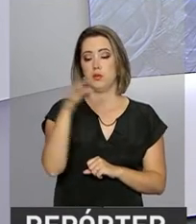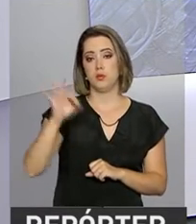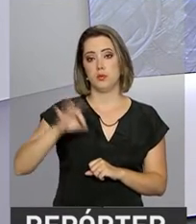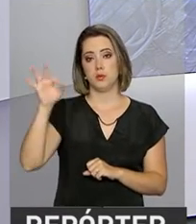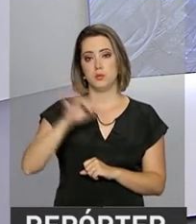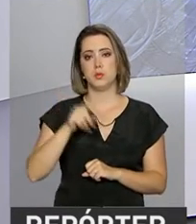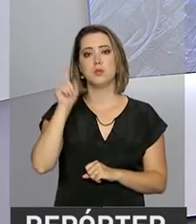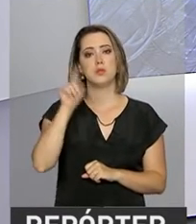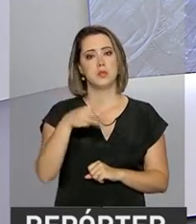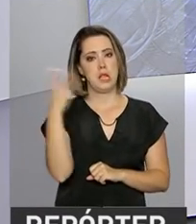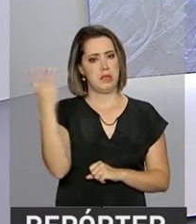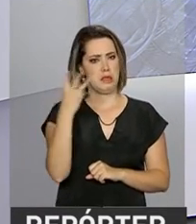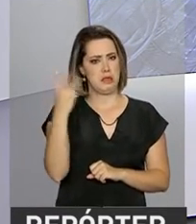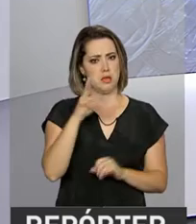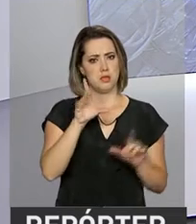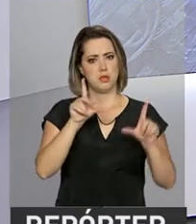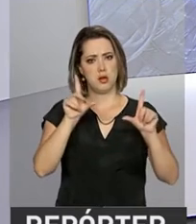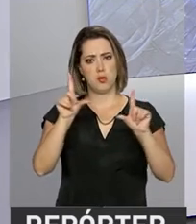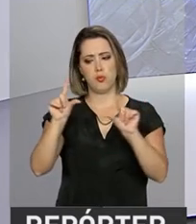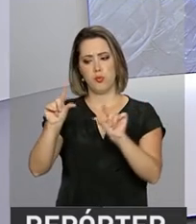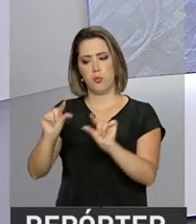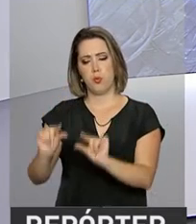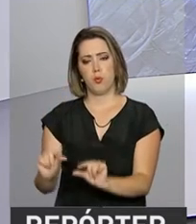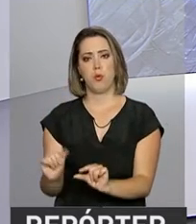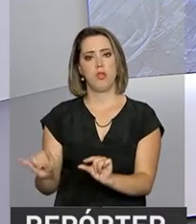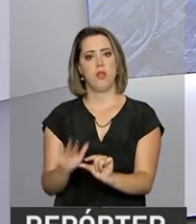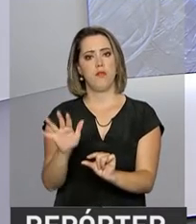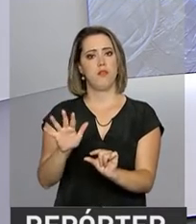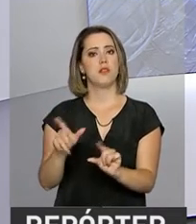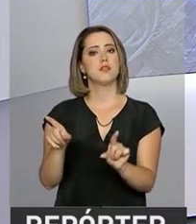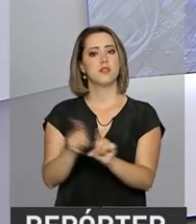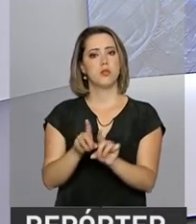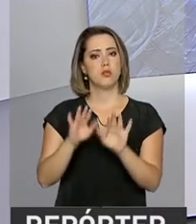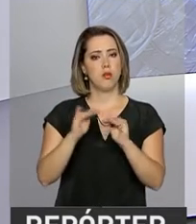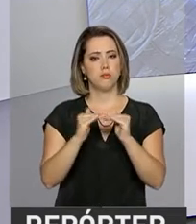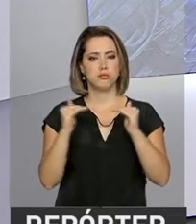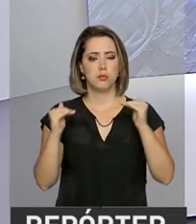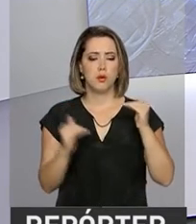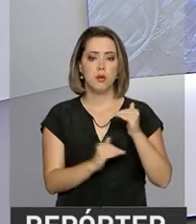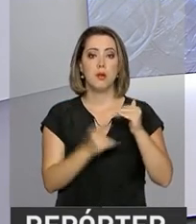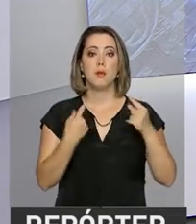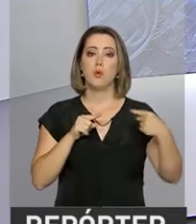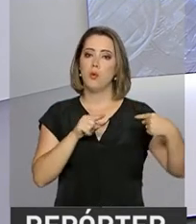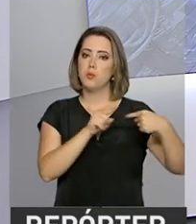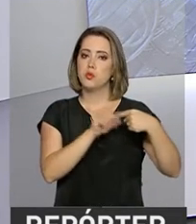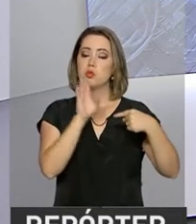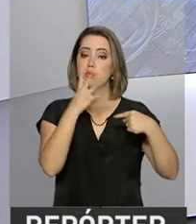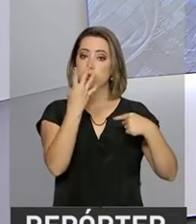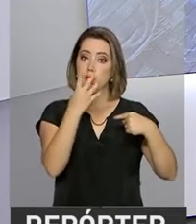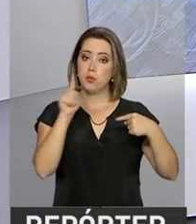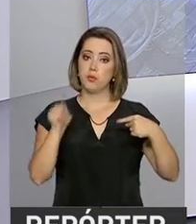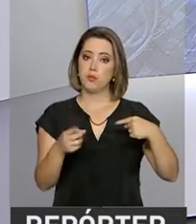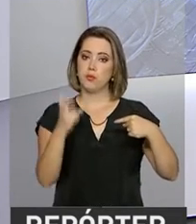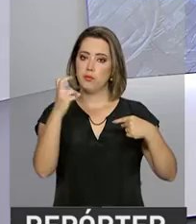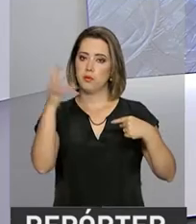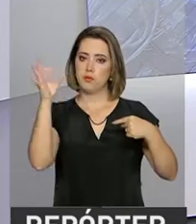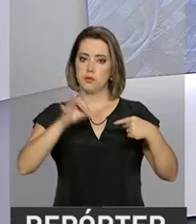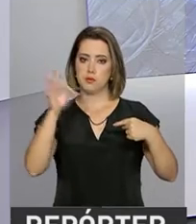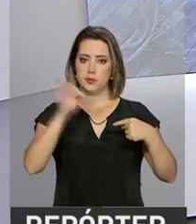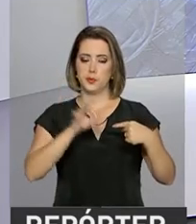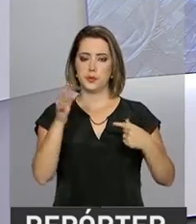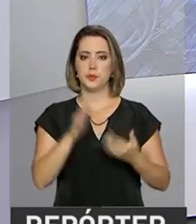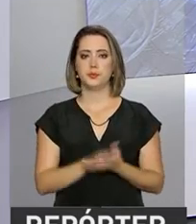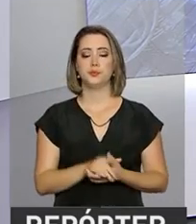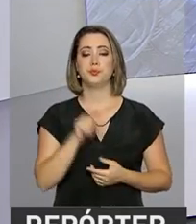É a terceira redução seguida do índice de inflação, que está bem abaixo do centro da meta, que é de 4,5%.